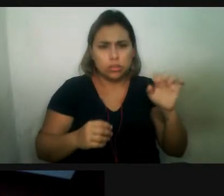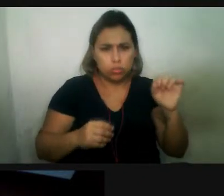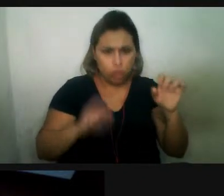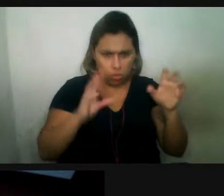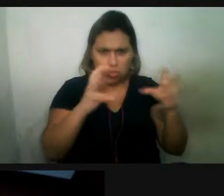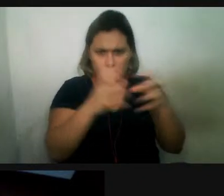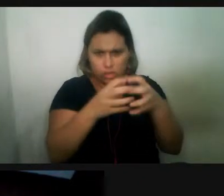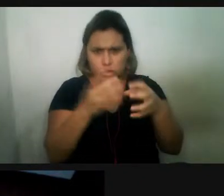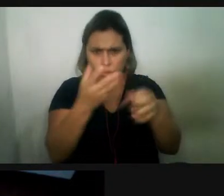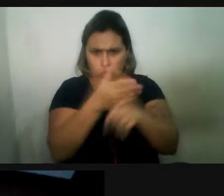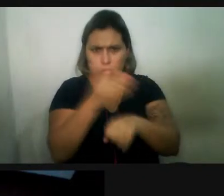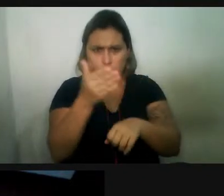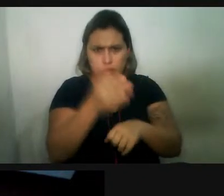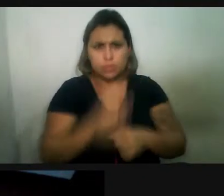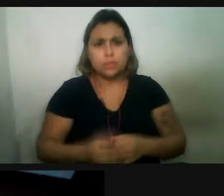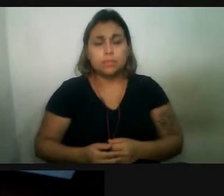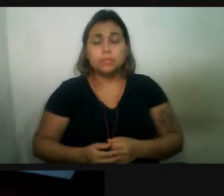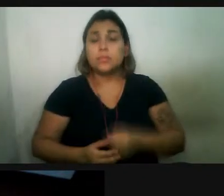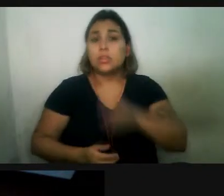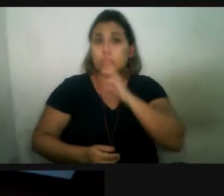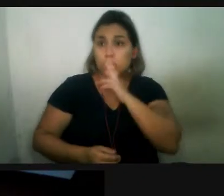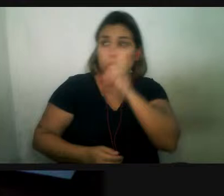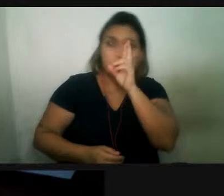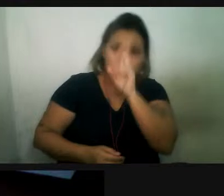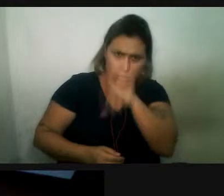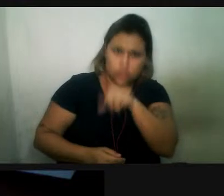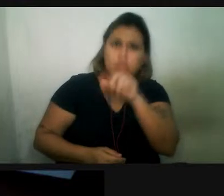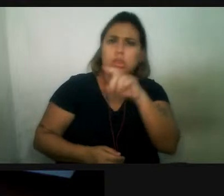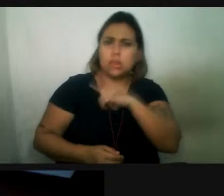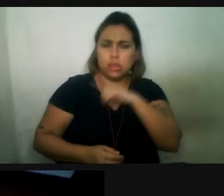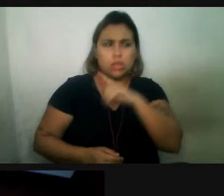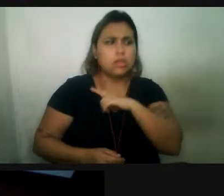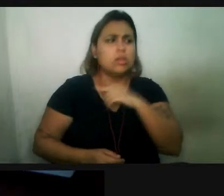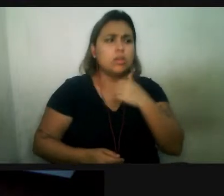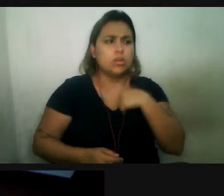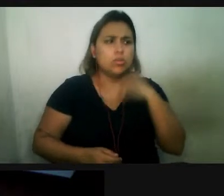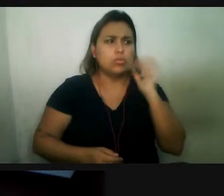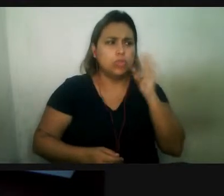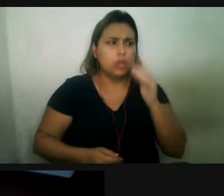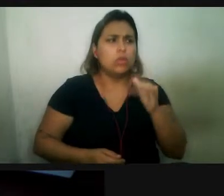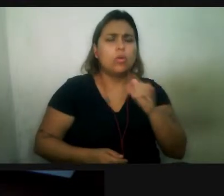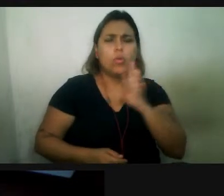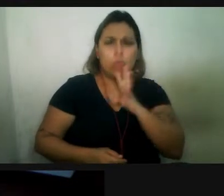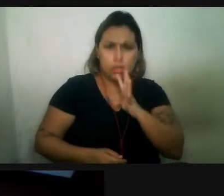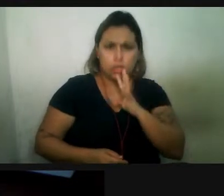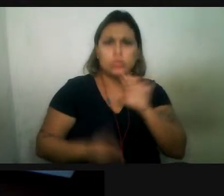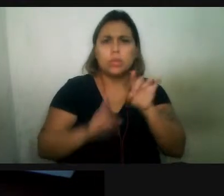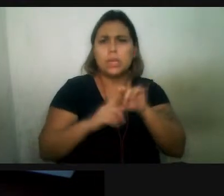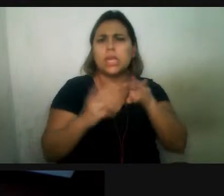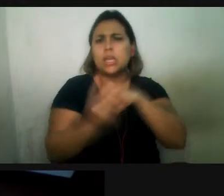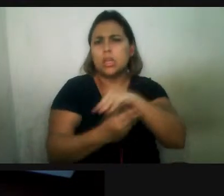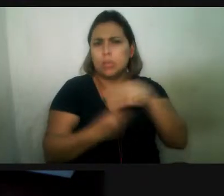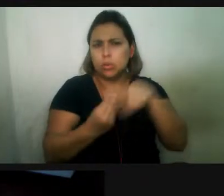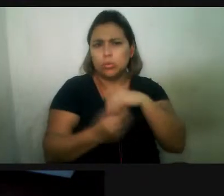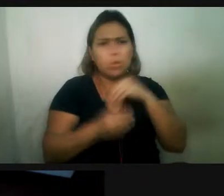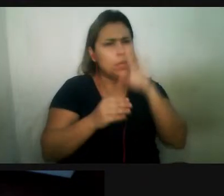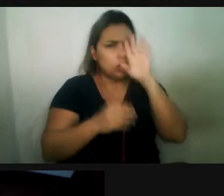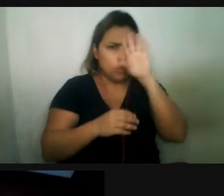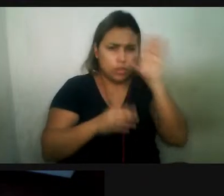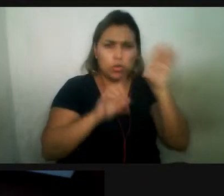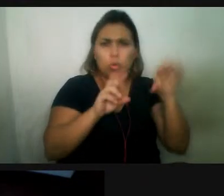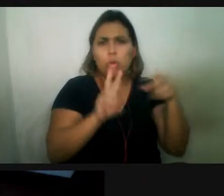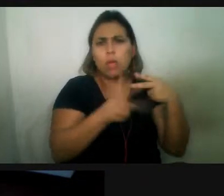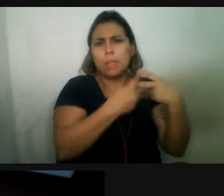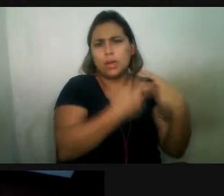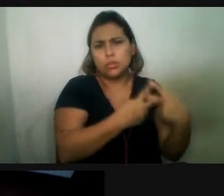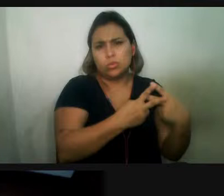Tem, Lenise, tem... Assim, eu conheço mais casos de hibridismo em cativeiro. E,